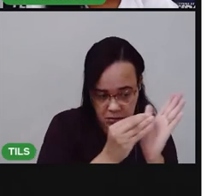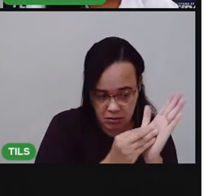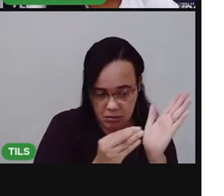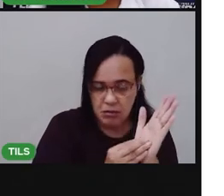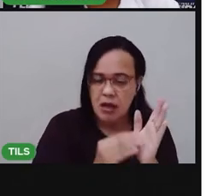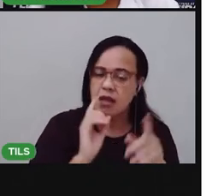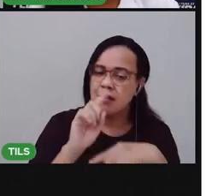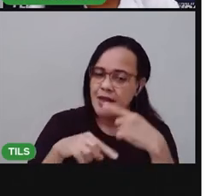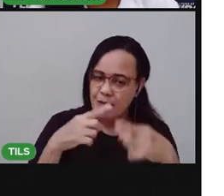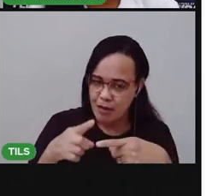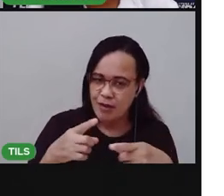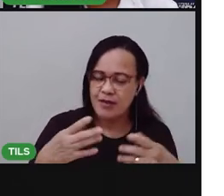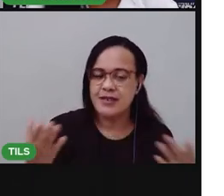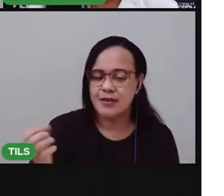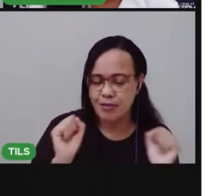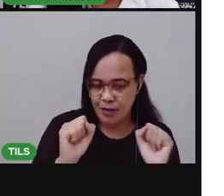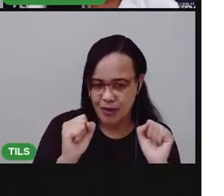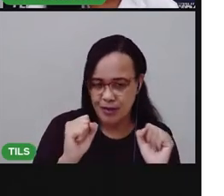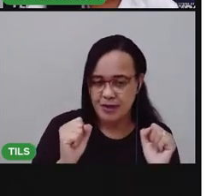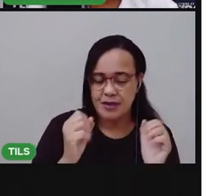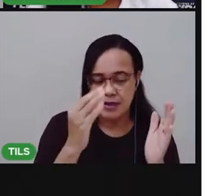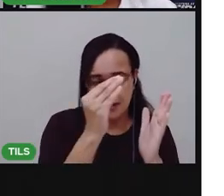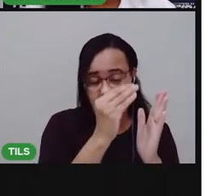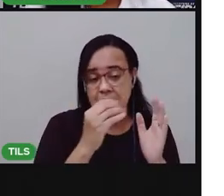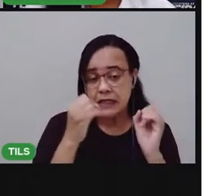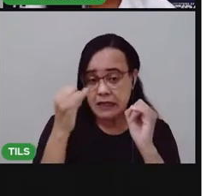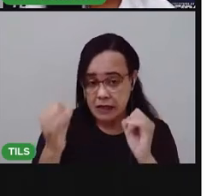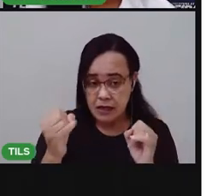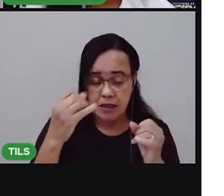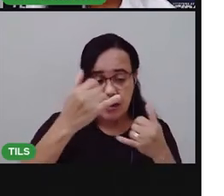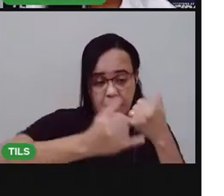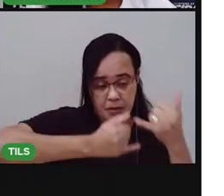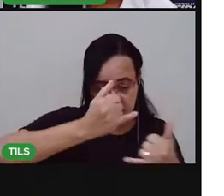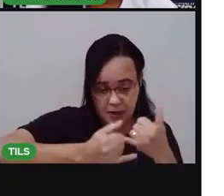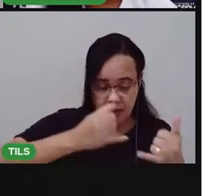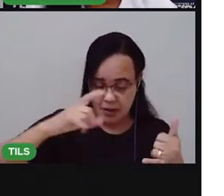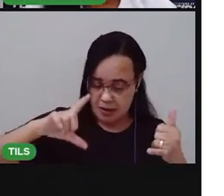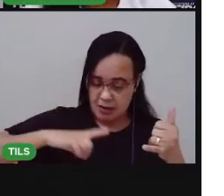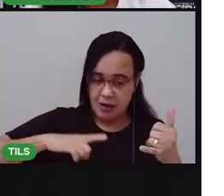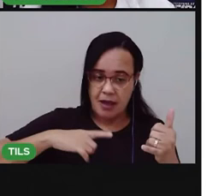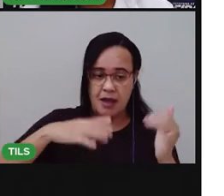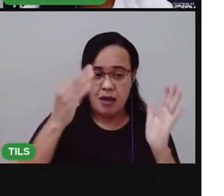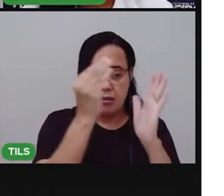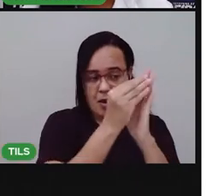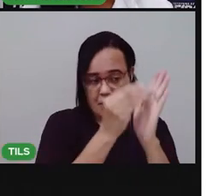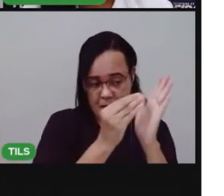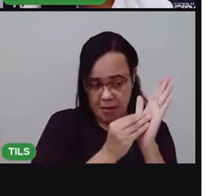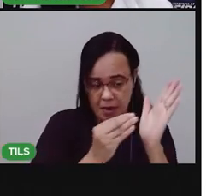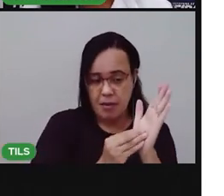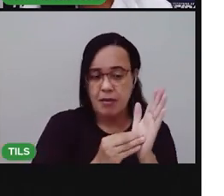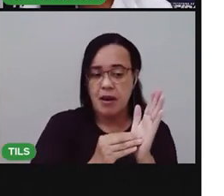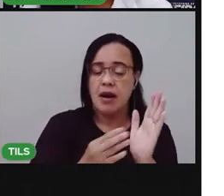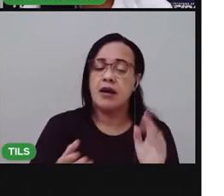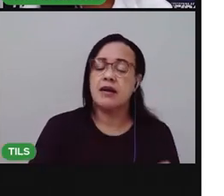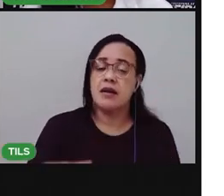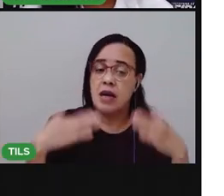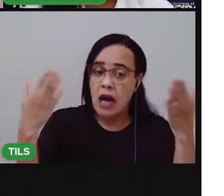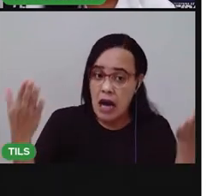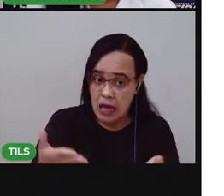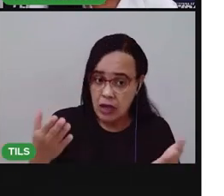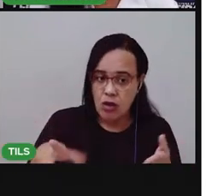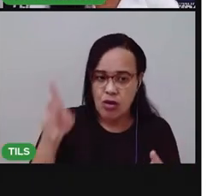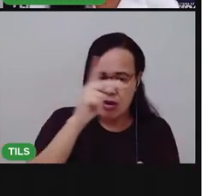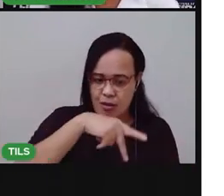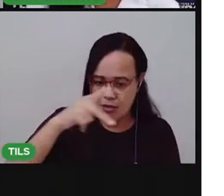momento, com os brinquedos que você tem. Mas nesse momento, você vai escrever as palavras que eu vou estar apresentando, tá bom?